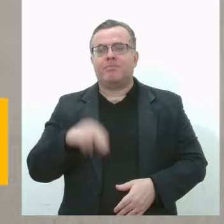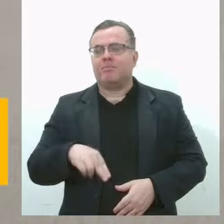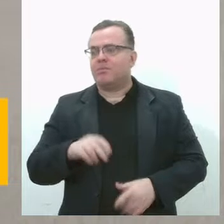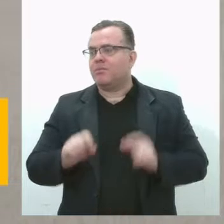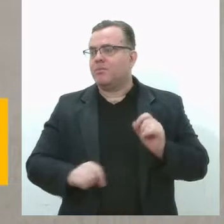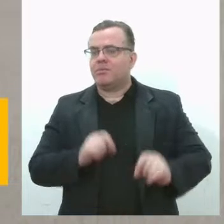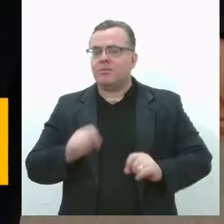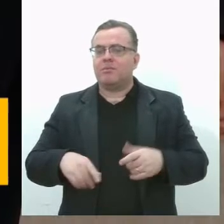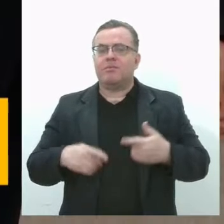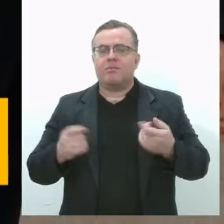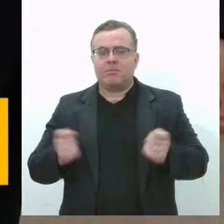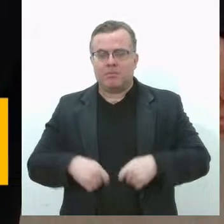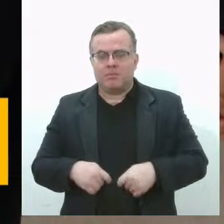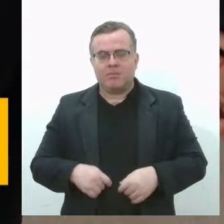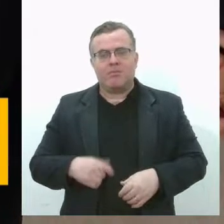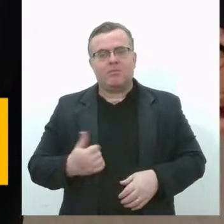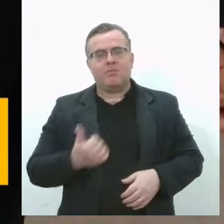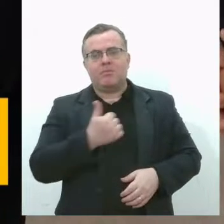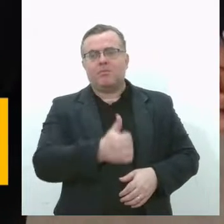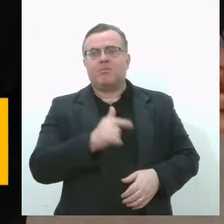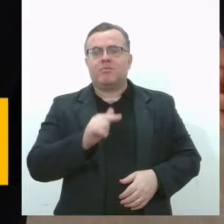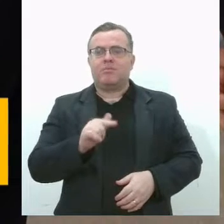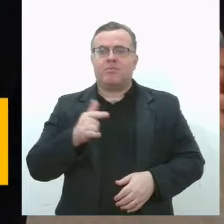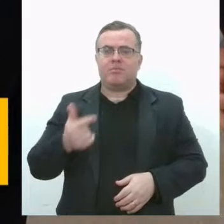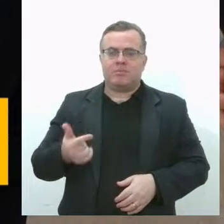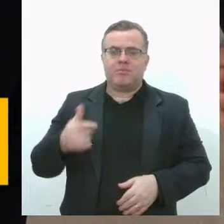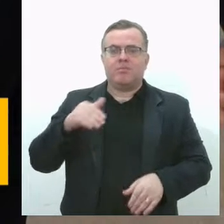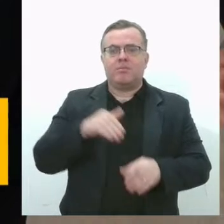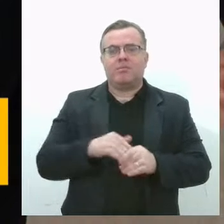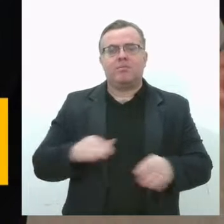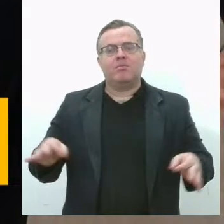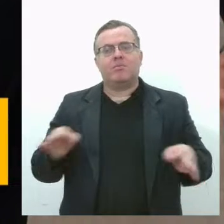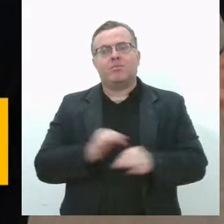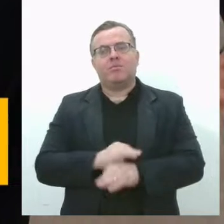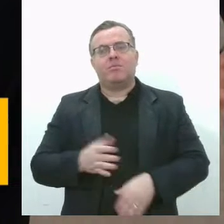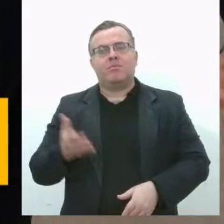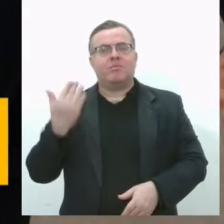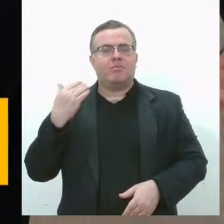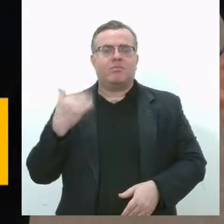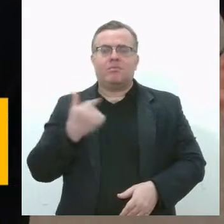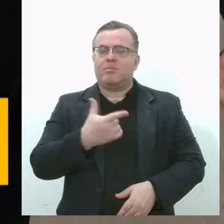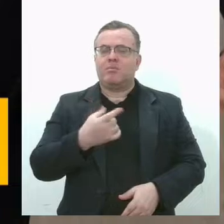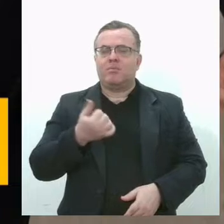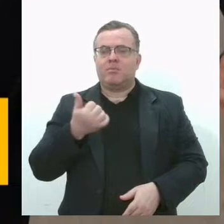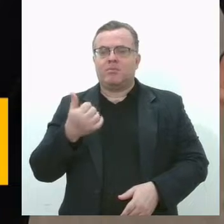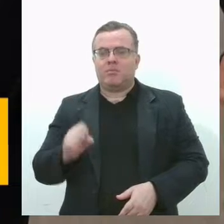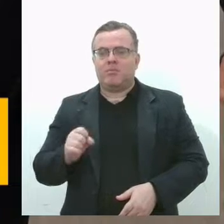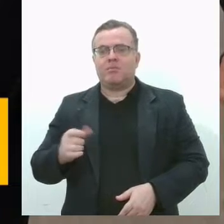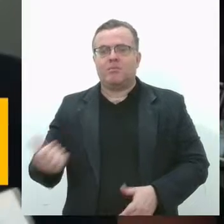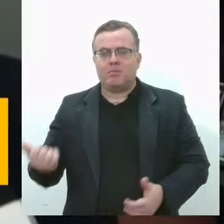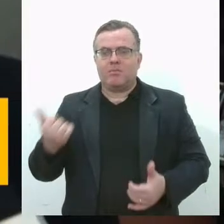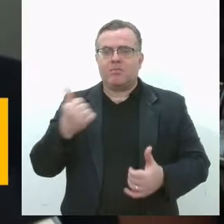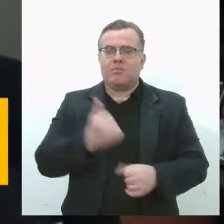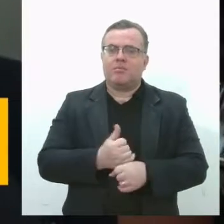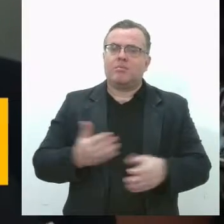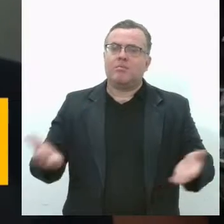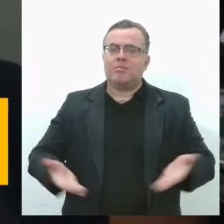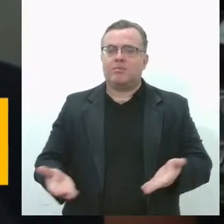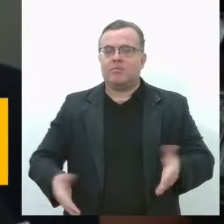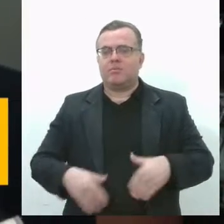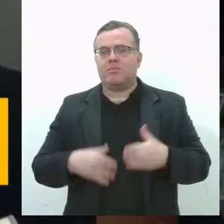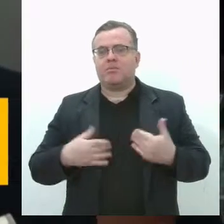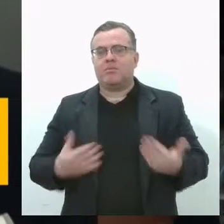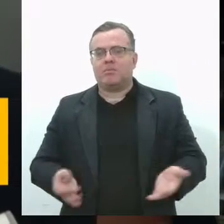.862 votos nas eleições de 2018, assume a cadeira na Lese. Agradecer